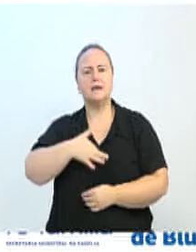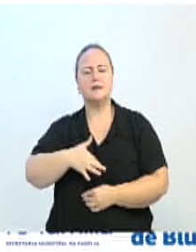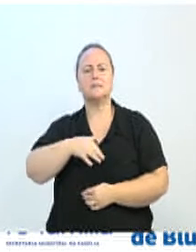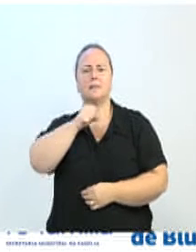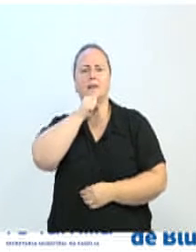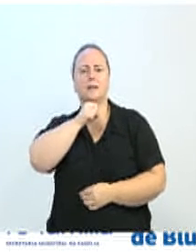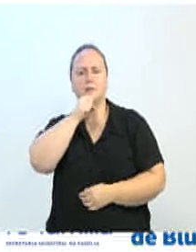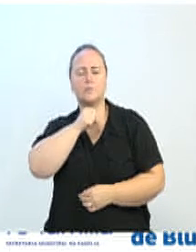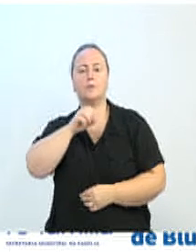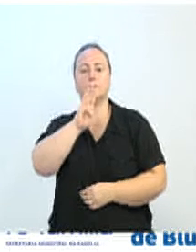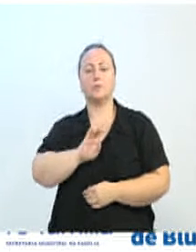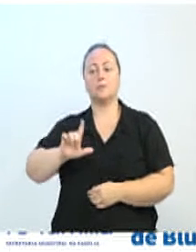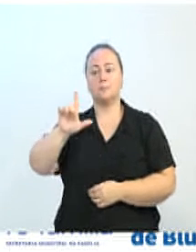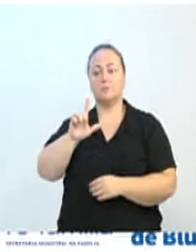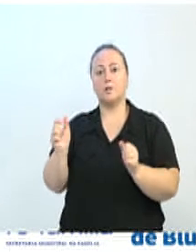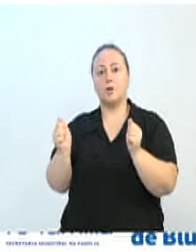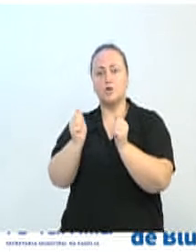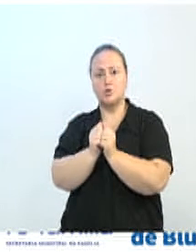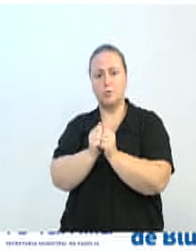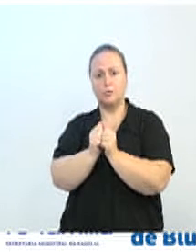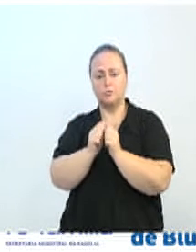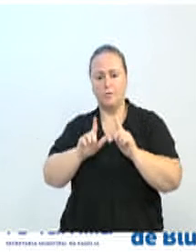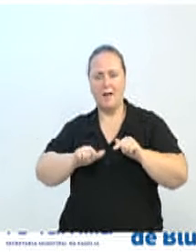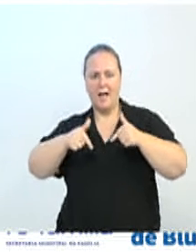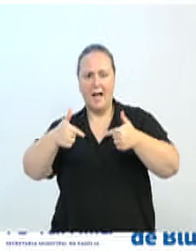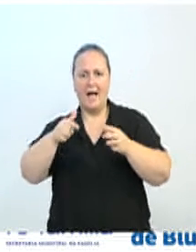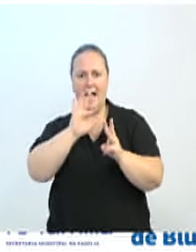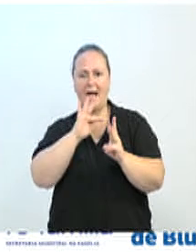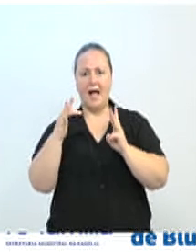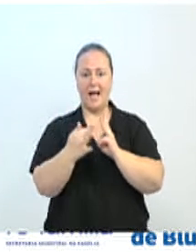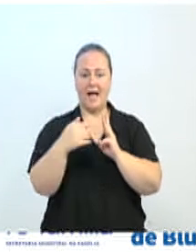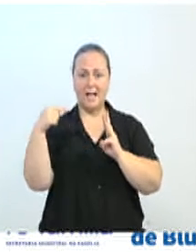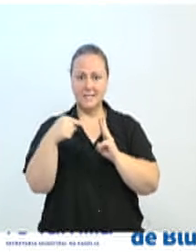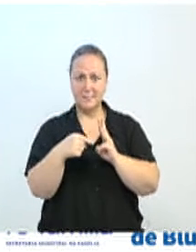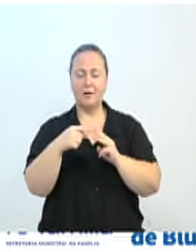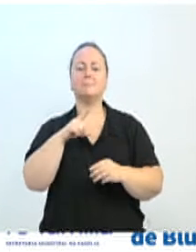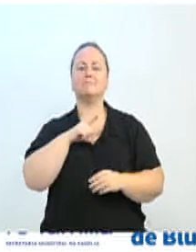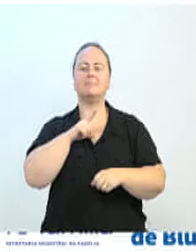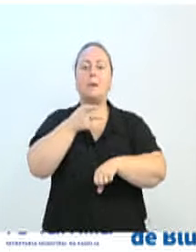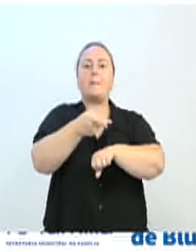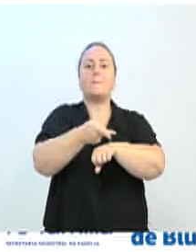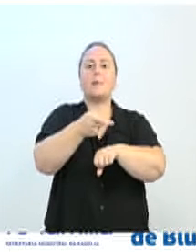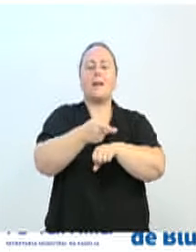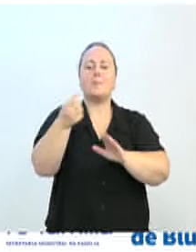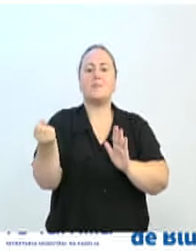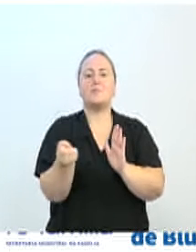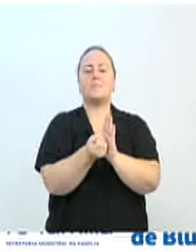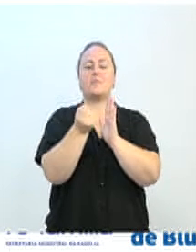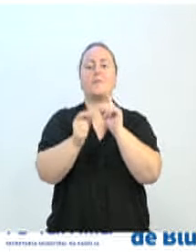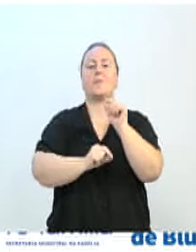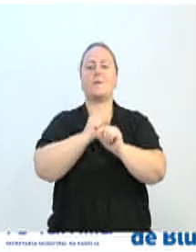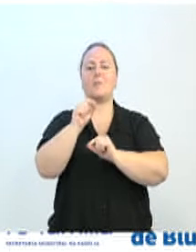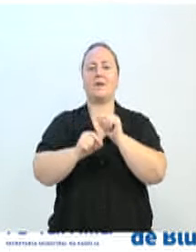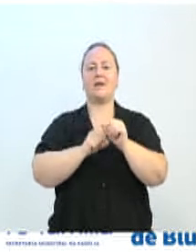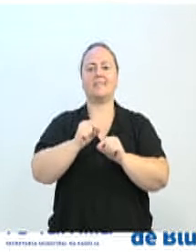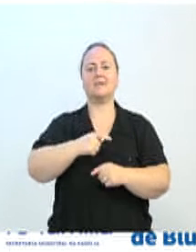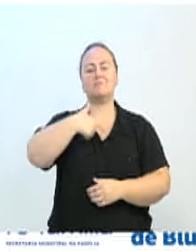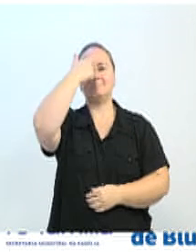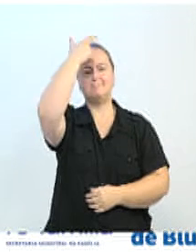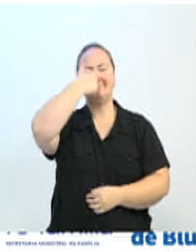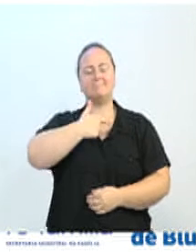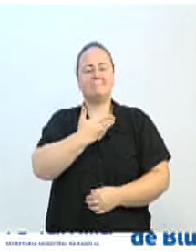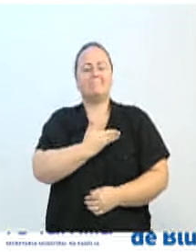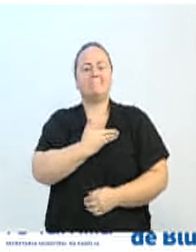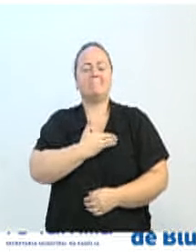ProMenal, através das atividades envolvidas na ProFamília, recebeu o prêmio Selo de Certificação Cidade Amiga do